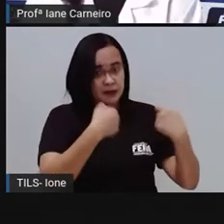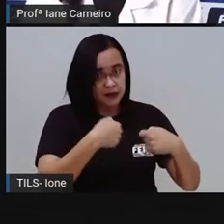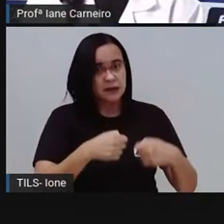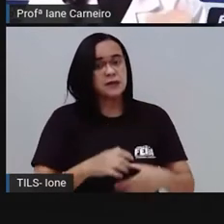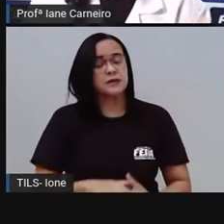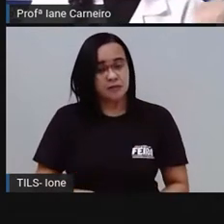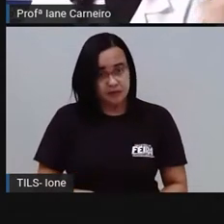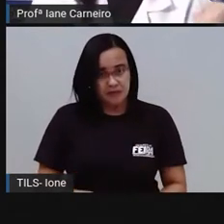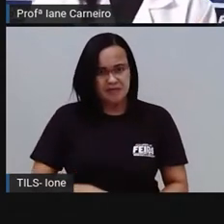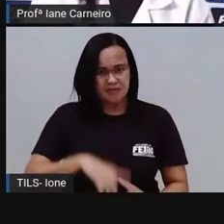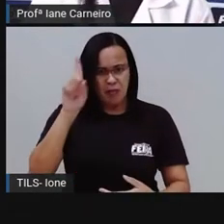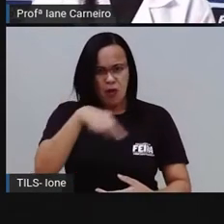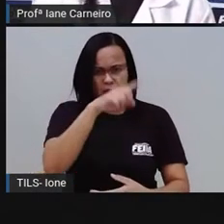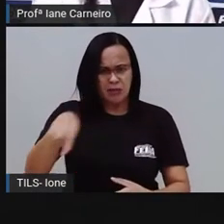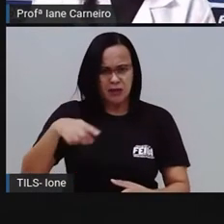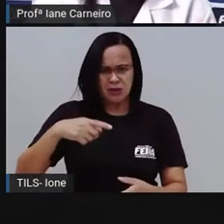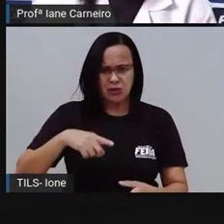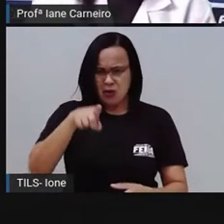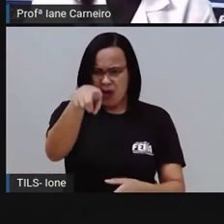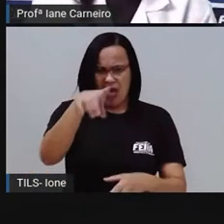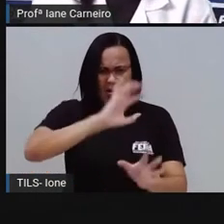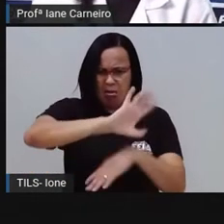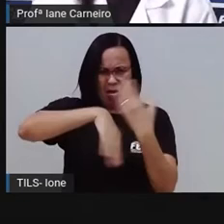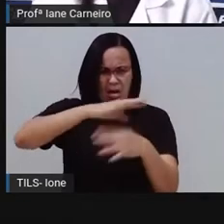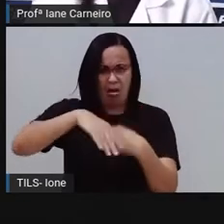É proibido ter lixão, beleza?